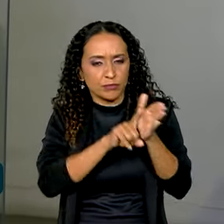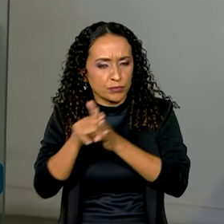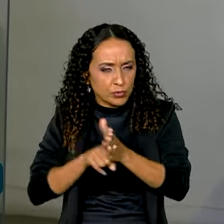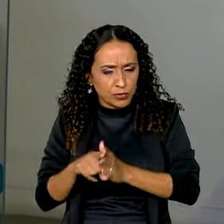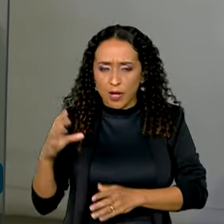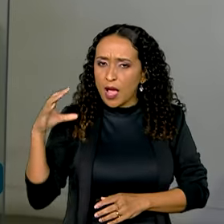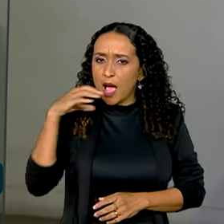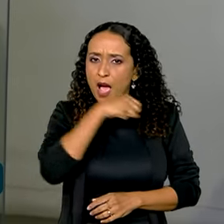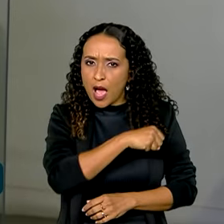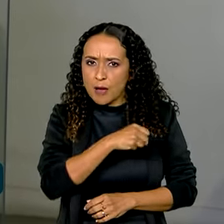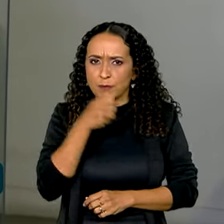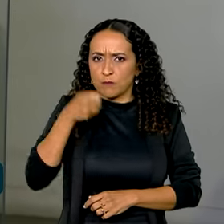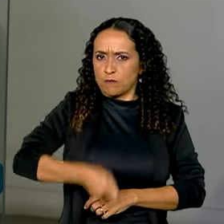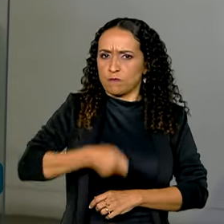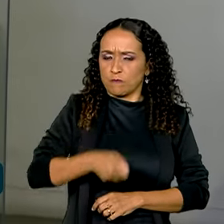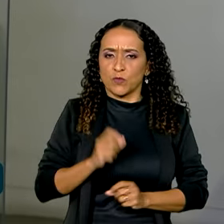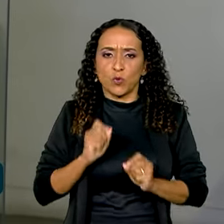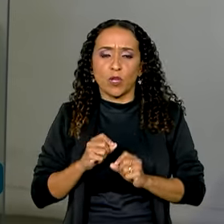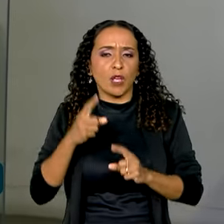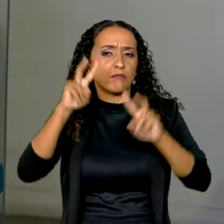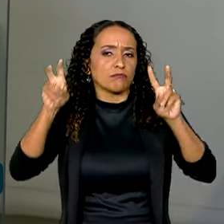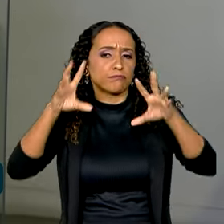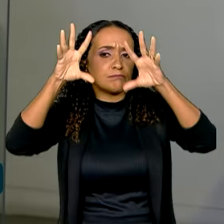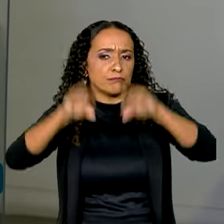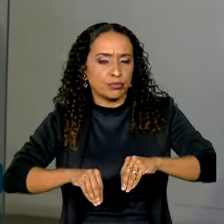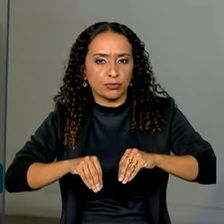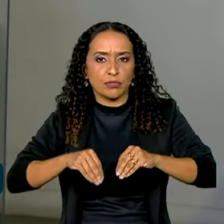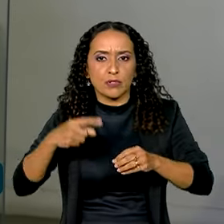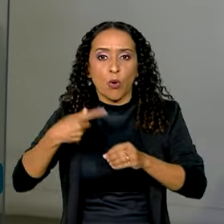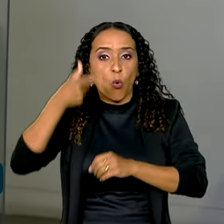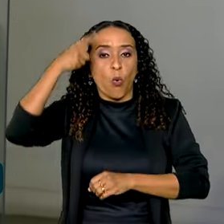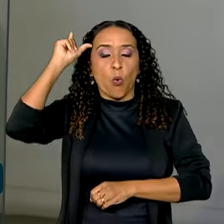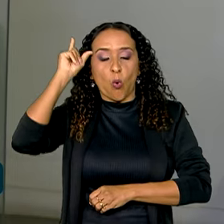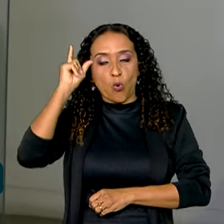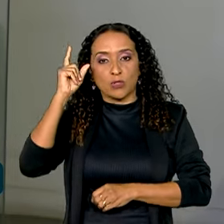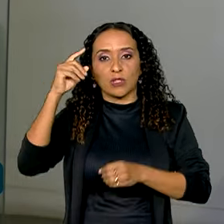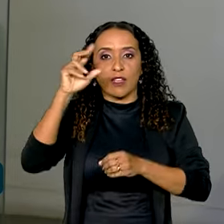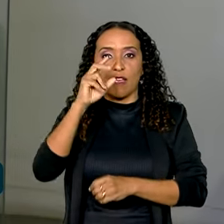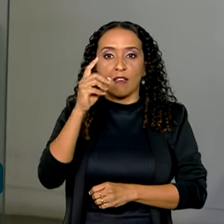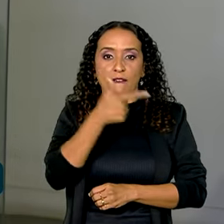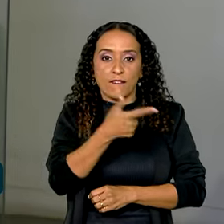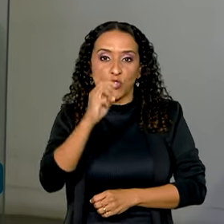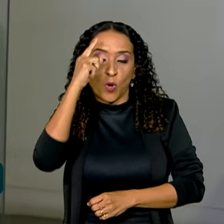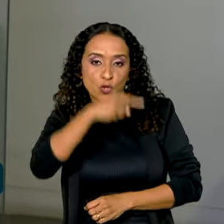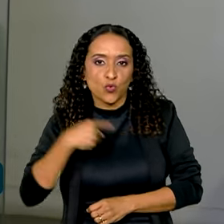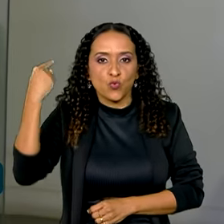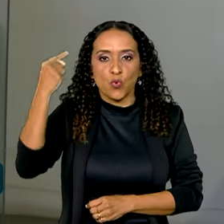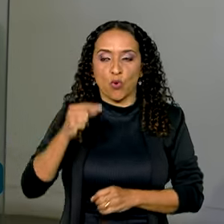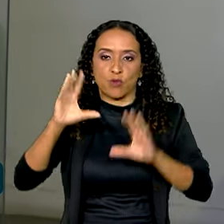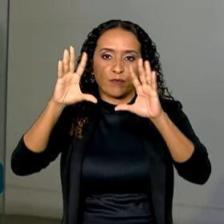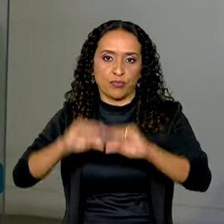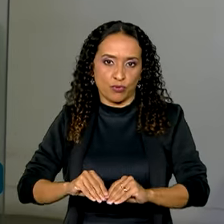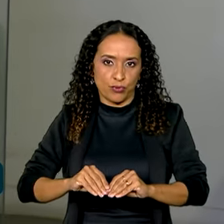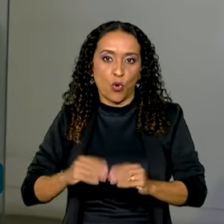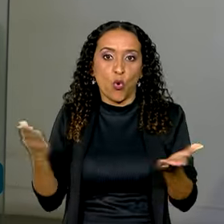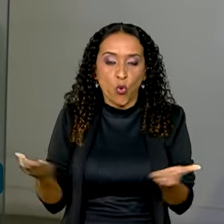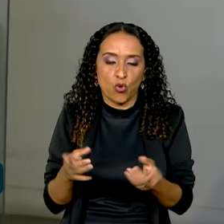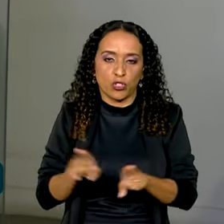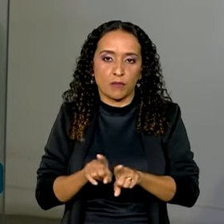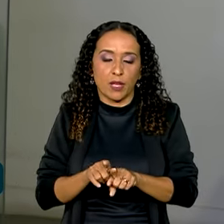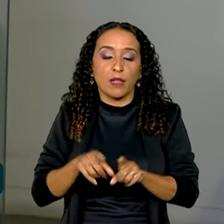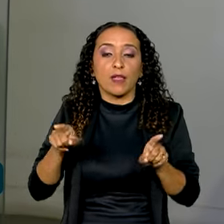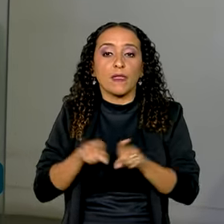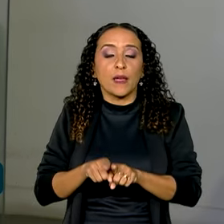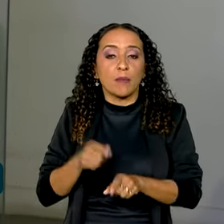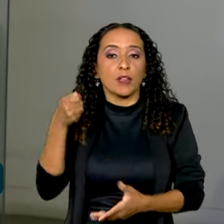forma rápida e rígida o apagão que atingiu a cidade ontem por 24 horas e hoje, novamente, e determinou ainda